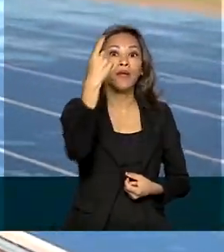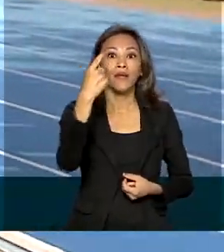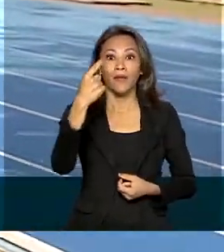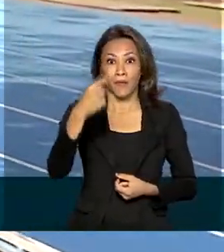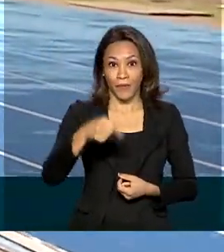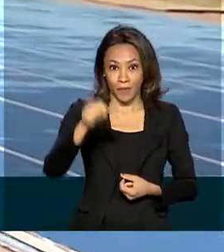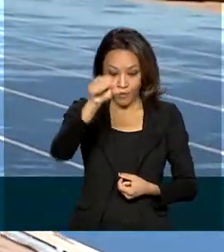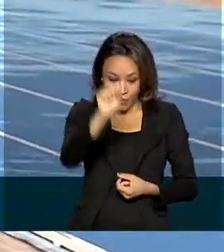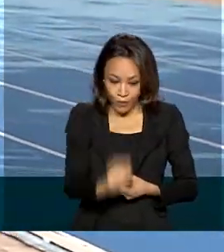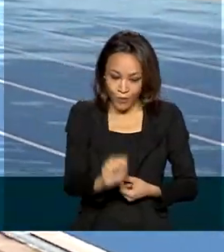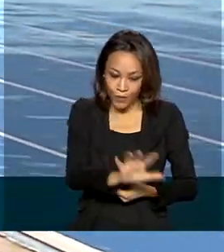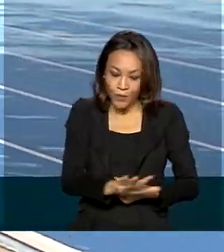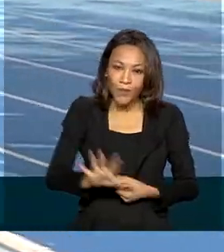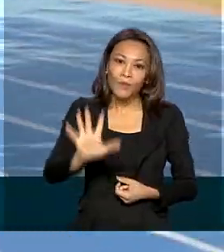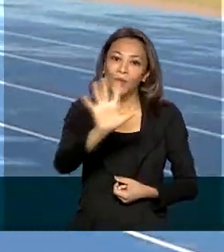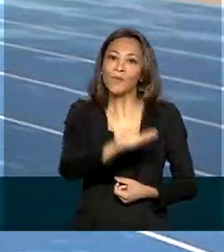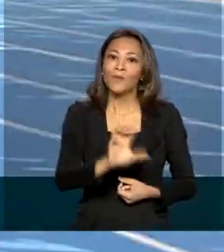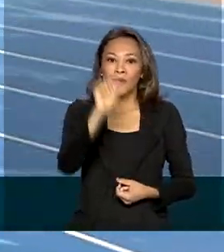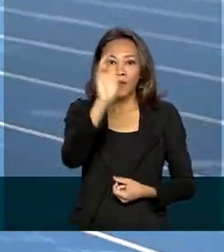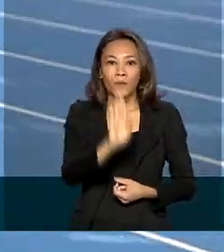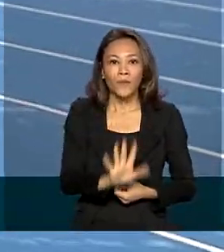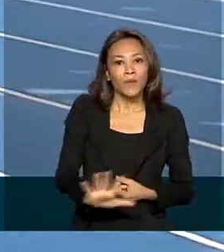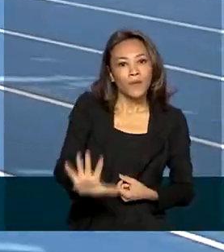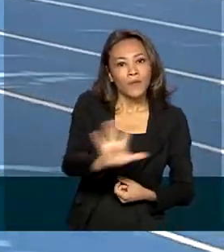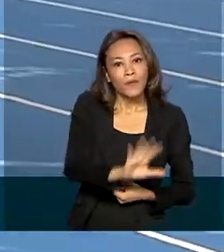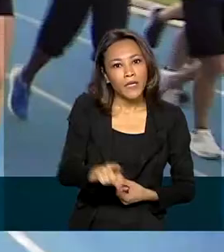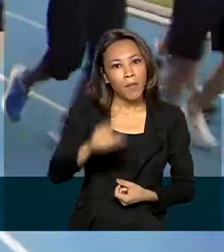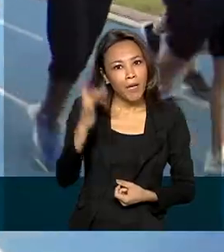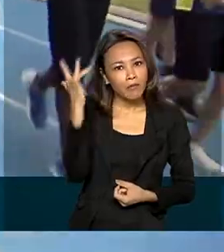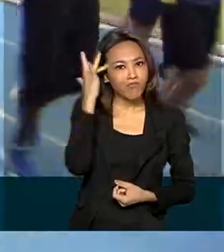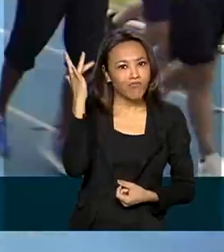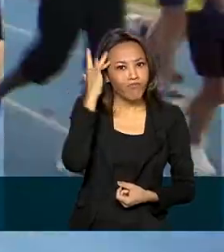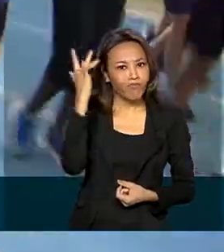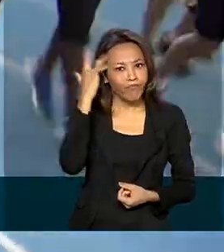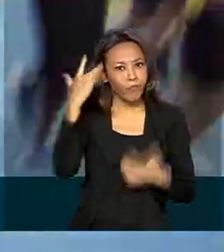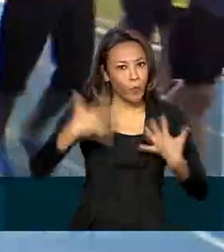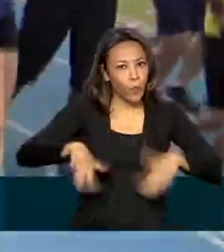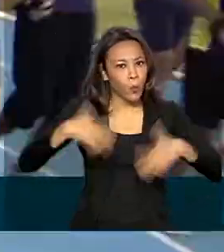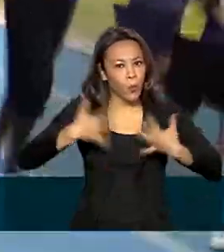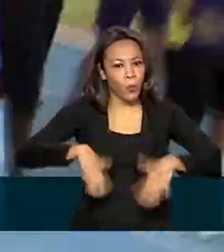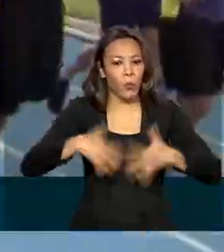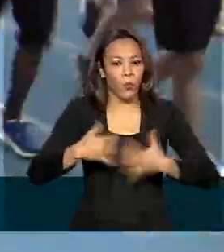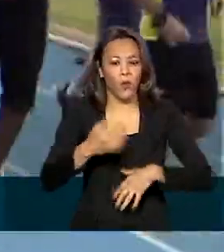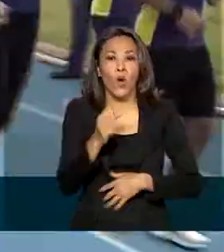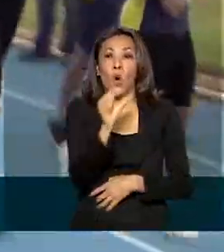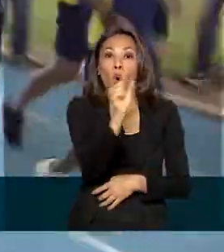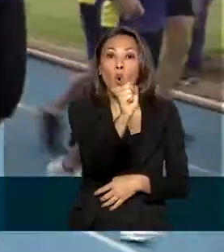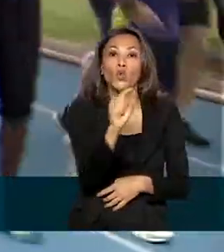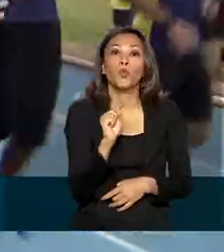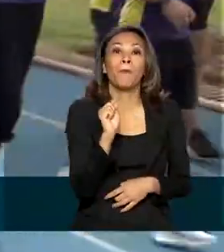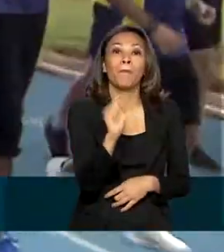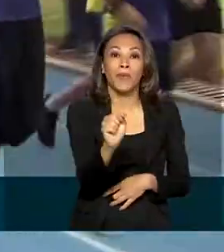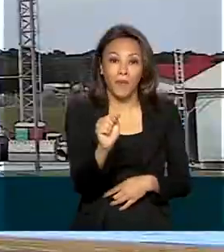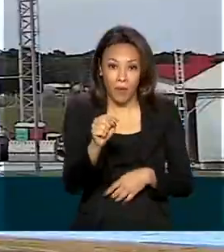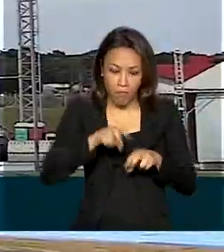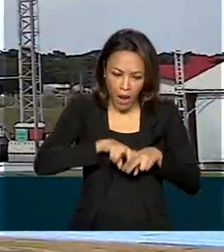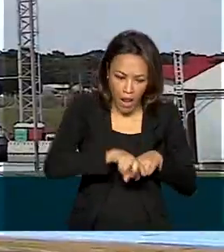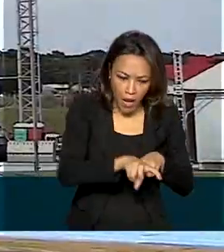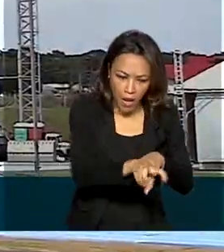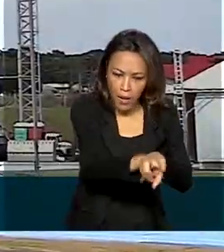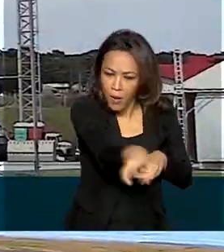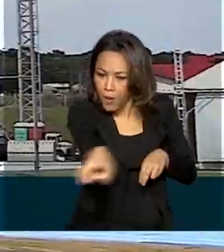e é considerado um dos mais modernos do país. São quase 8 mil metros quadrados com arquibancada,